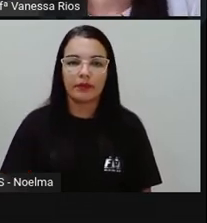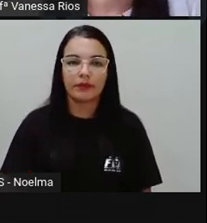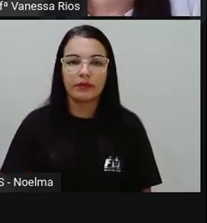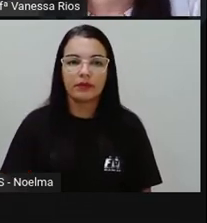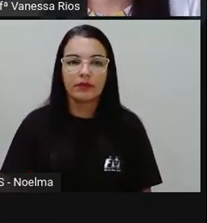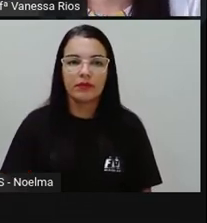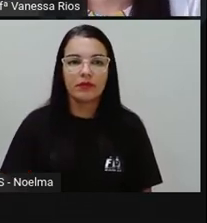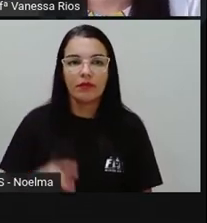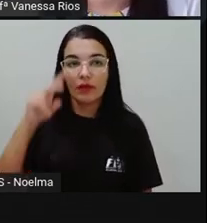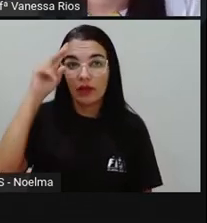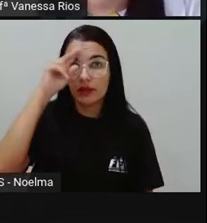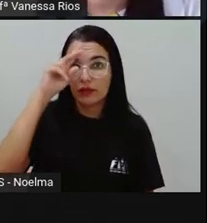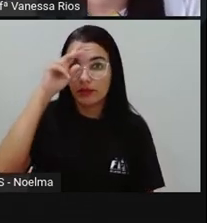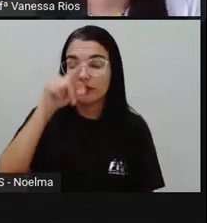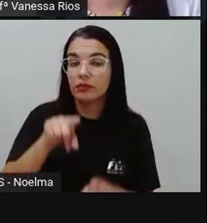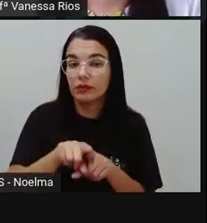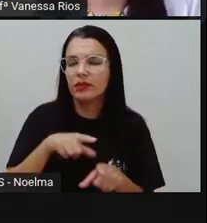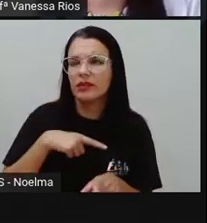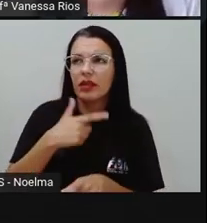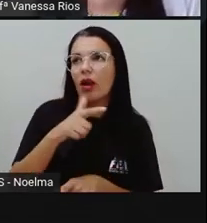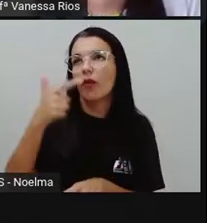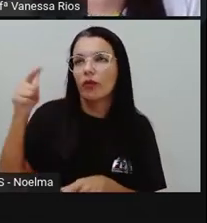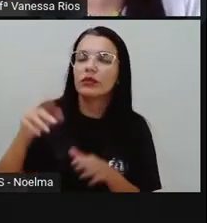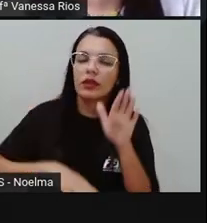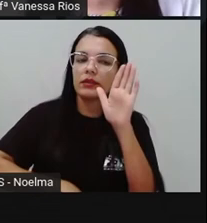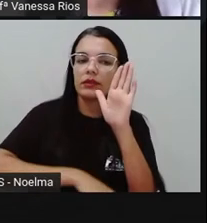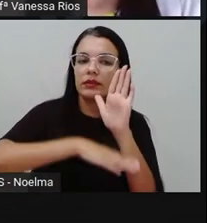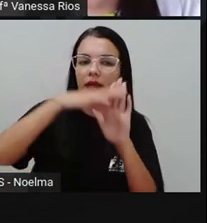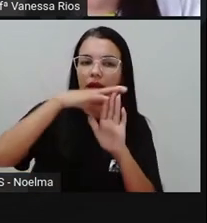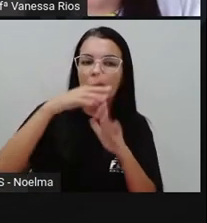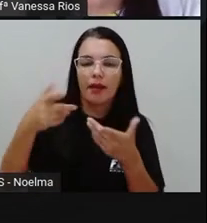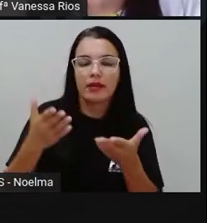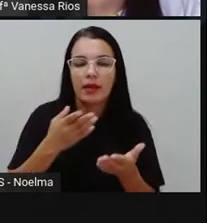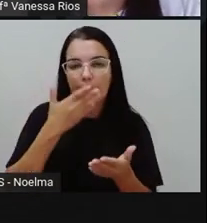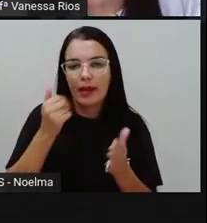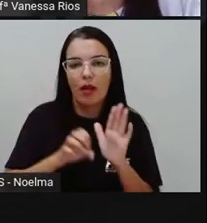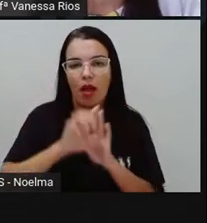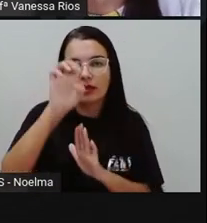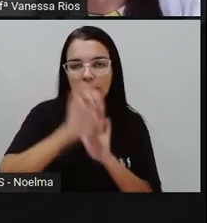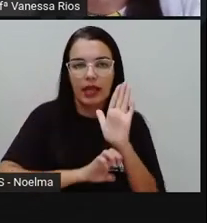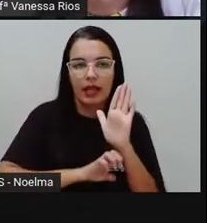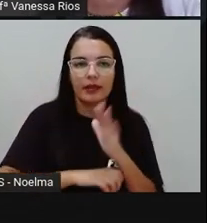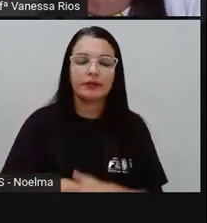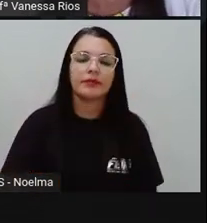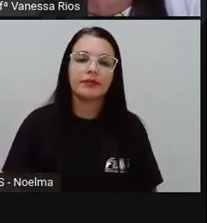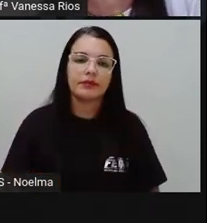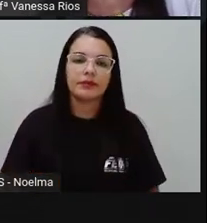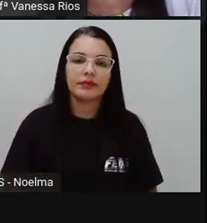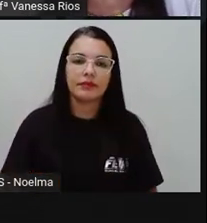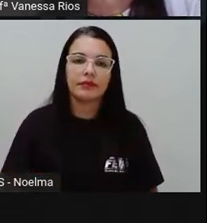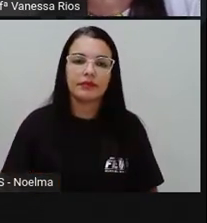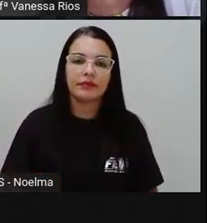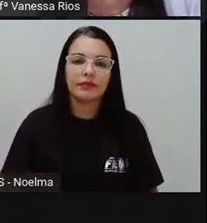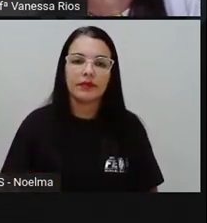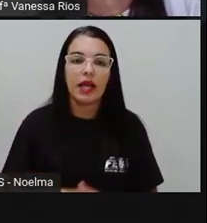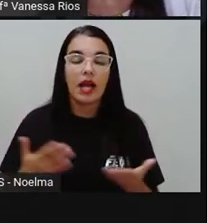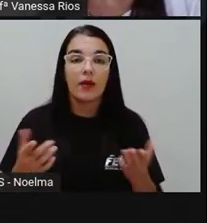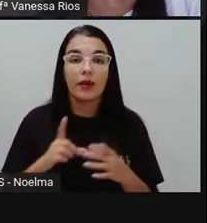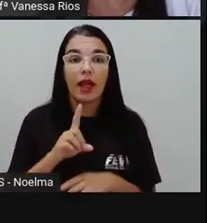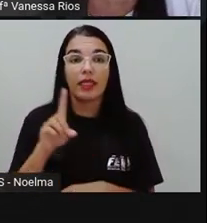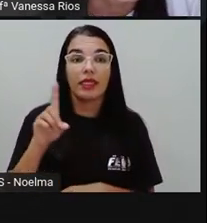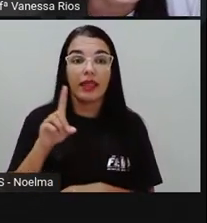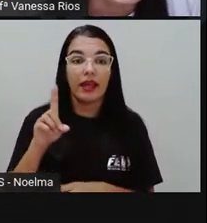Lembrando aí que existem outras escalas, mas o grau Celsius é a mais utilizada, a mais comum. E aí mais uma